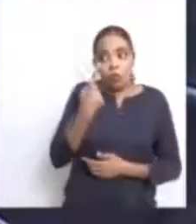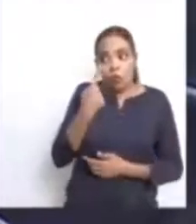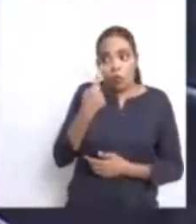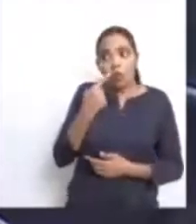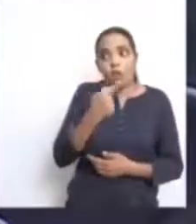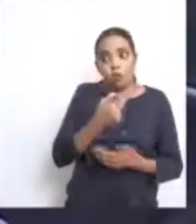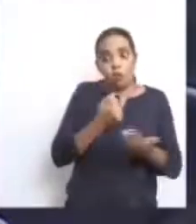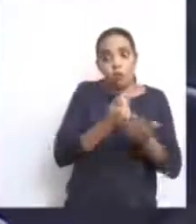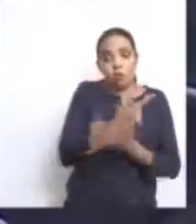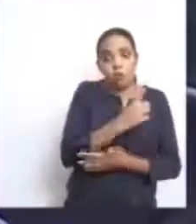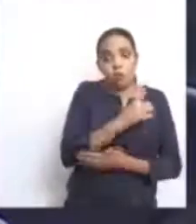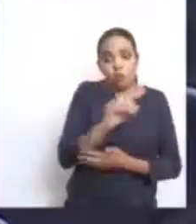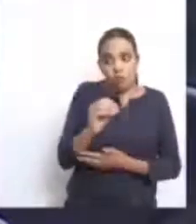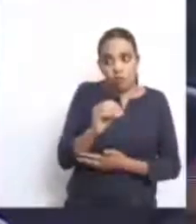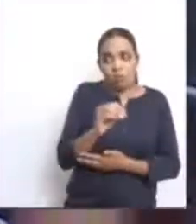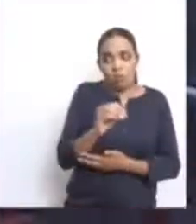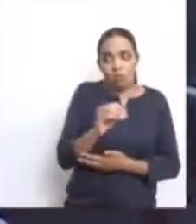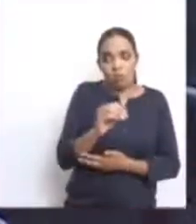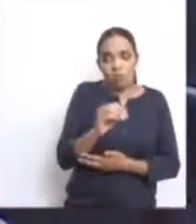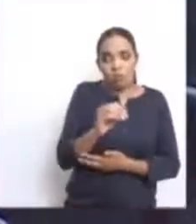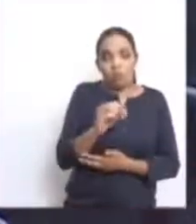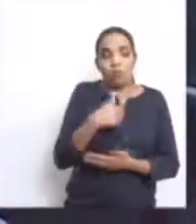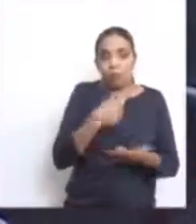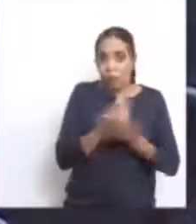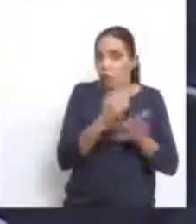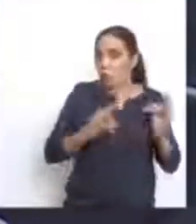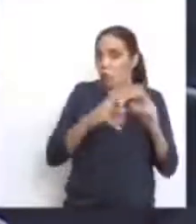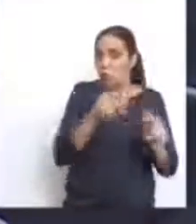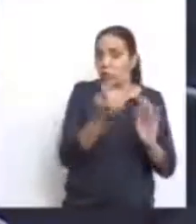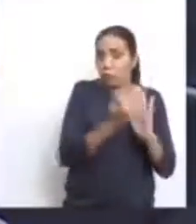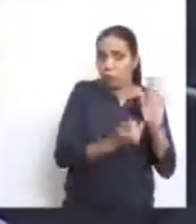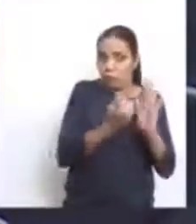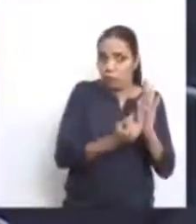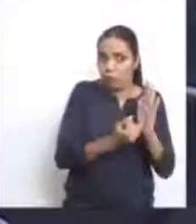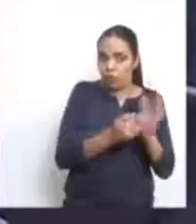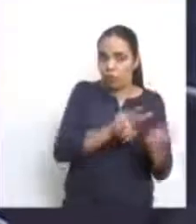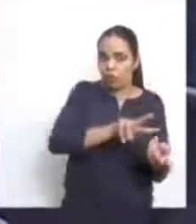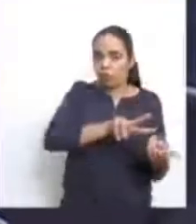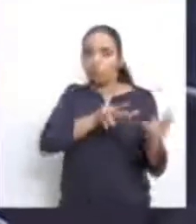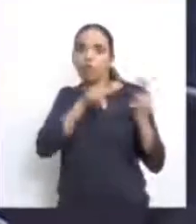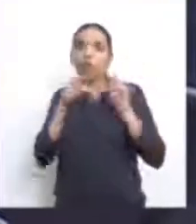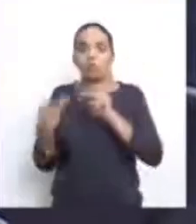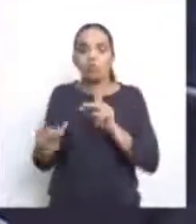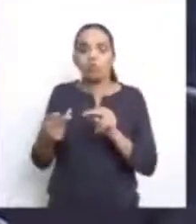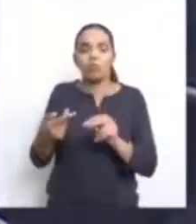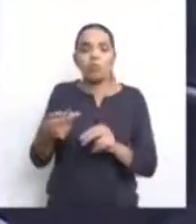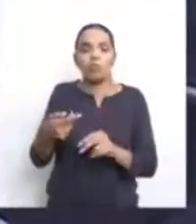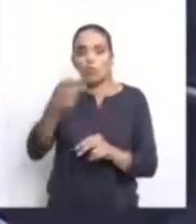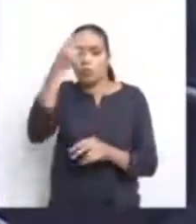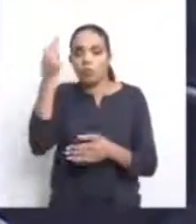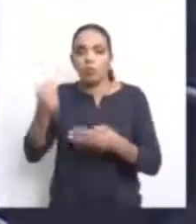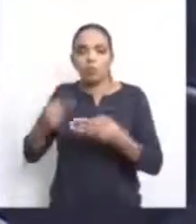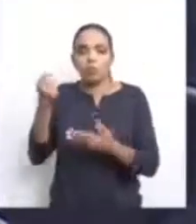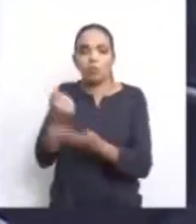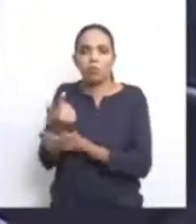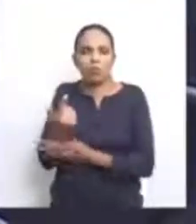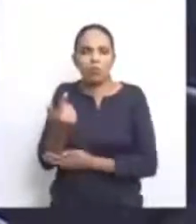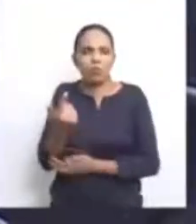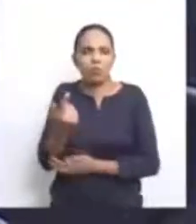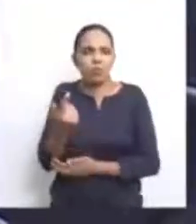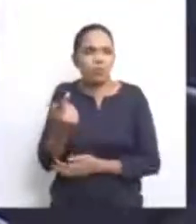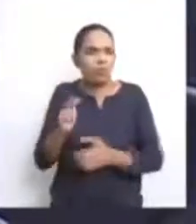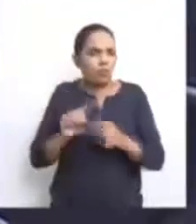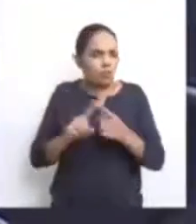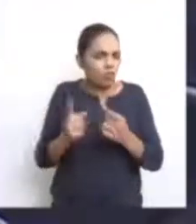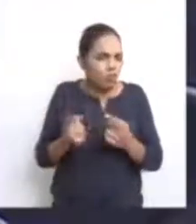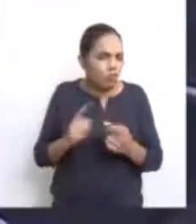custou 100. E ela já pagou todos os impostos. Aí eu pego a obra, ponho no fluxo de caixa e mando o usuário pagar. O usuário, como isso